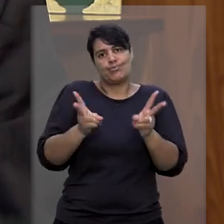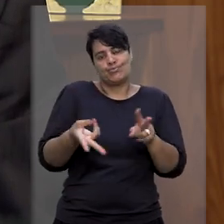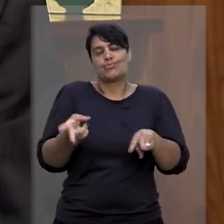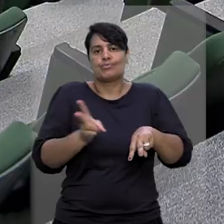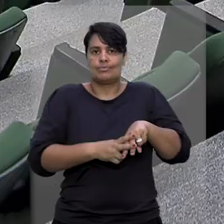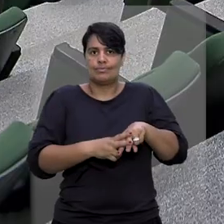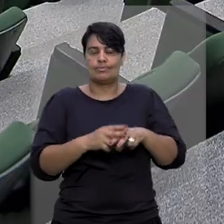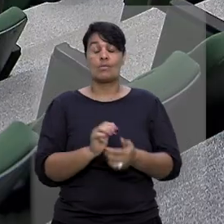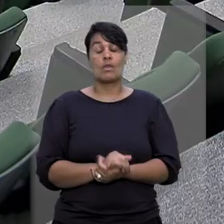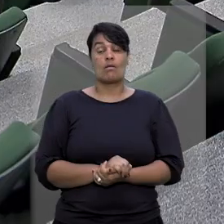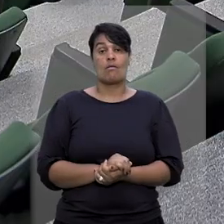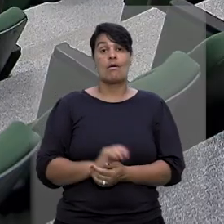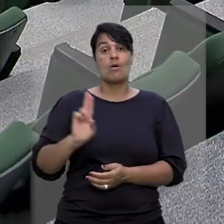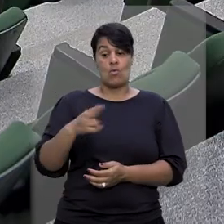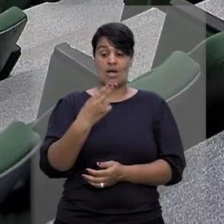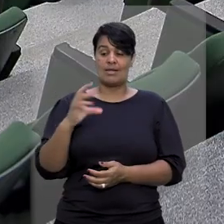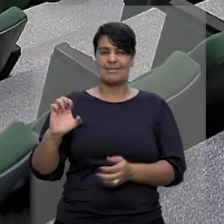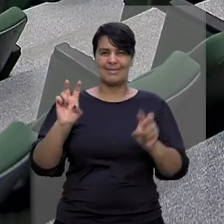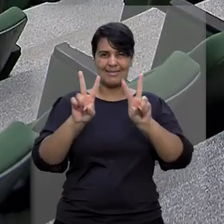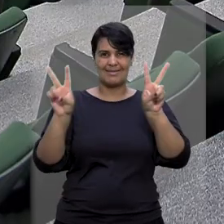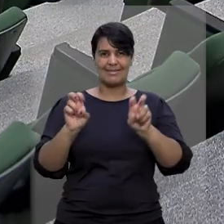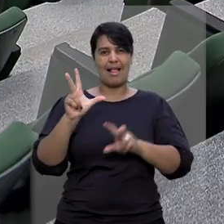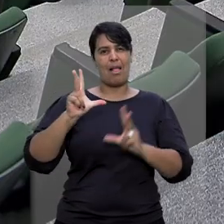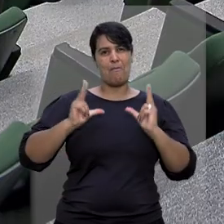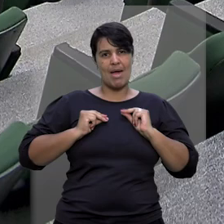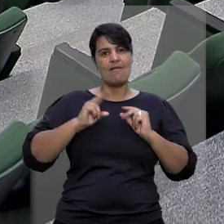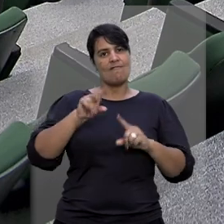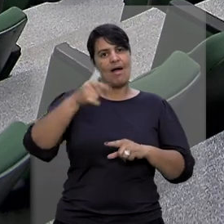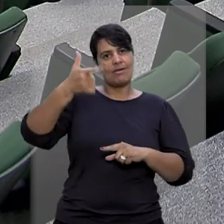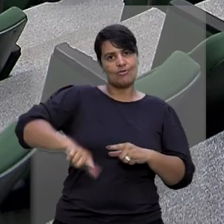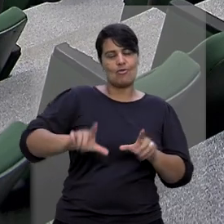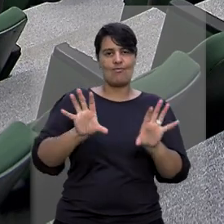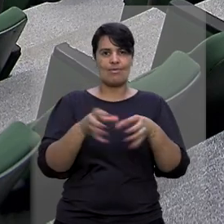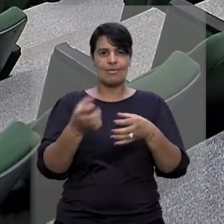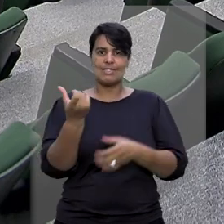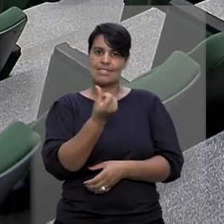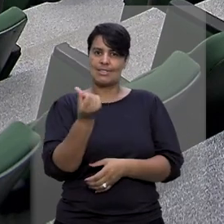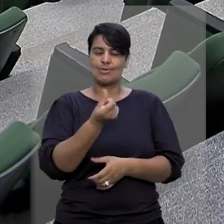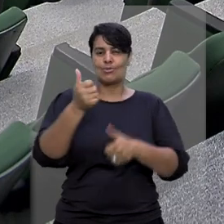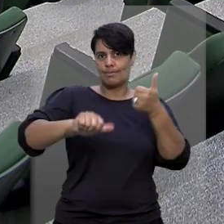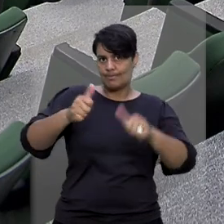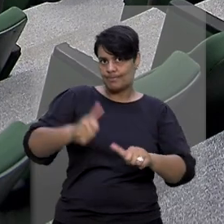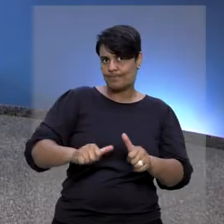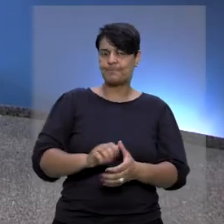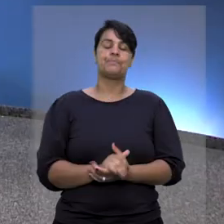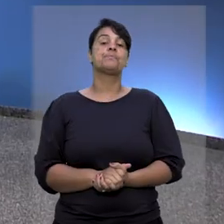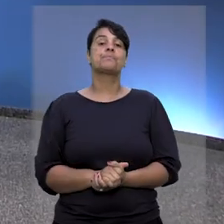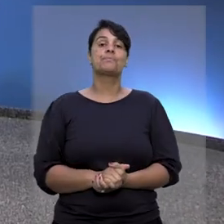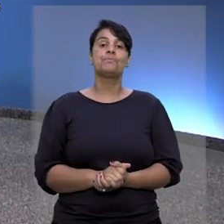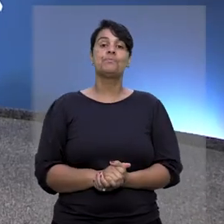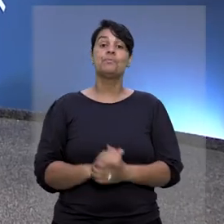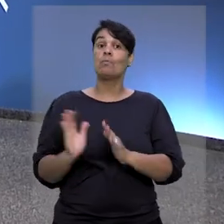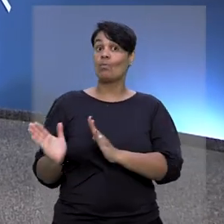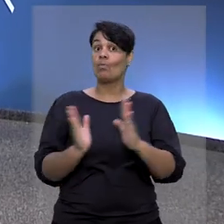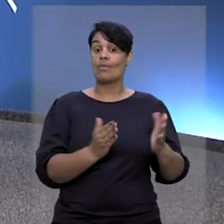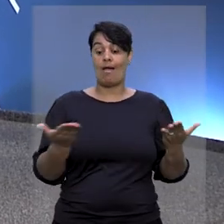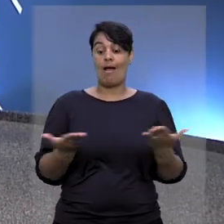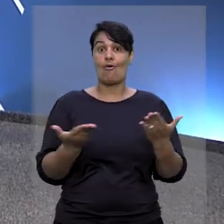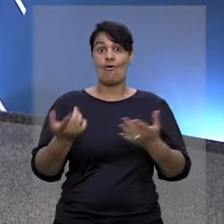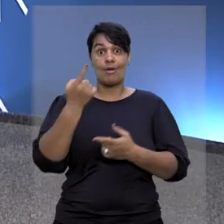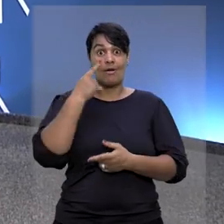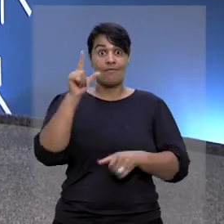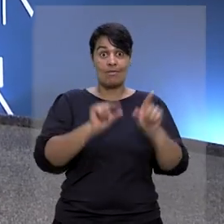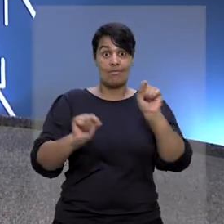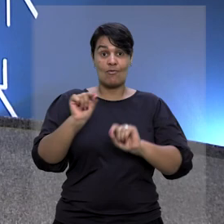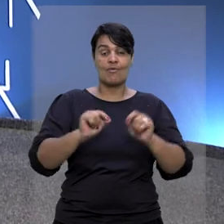preventiva. O mérito do habeas corpus ainda será analisado pela 6ª turma do STJ. Agora é a vez